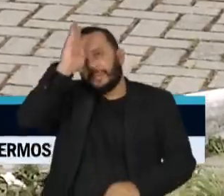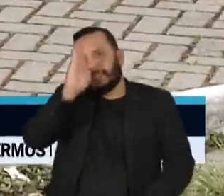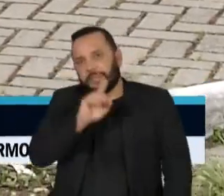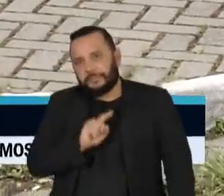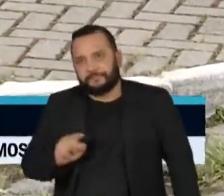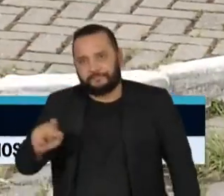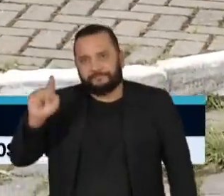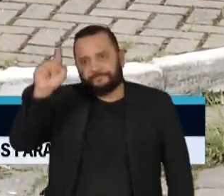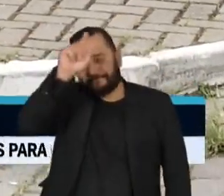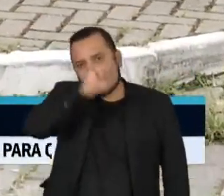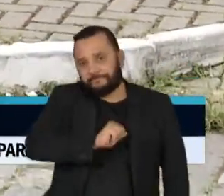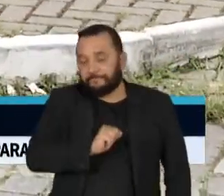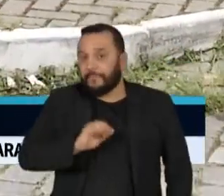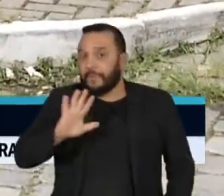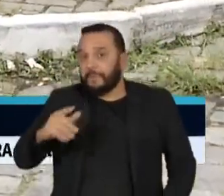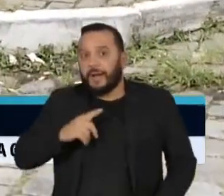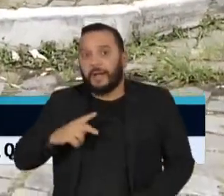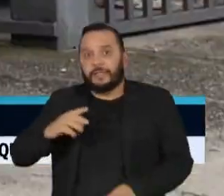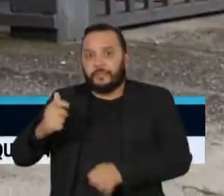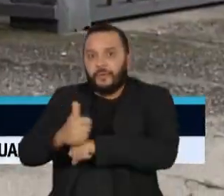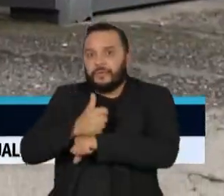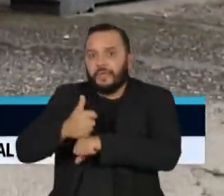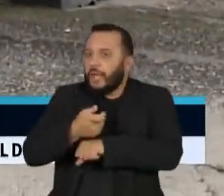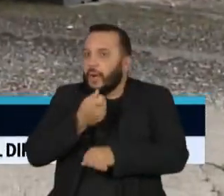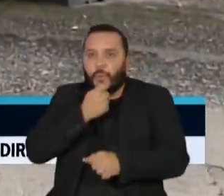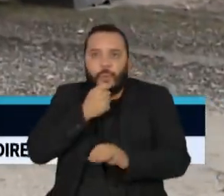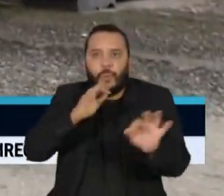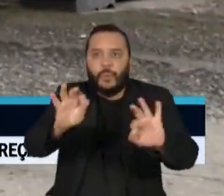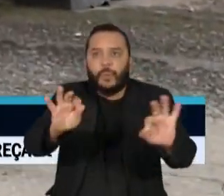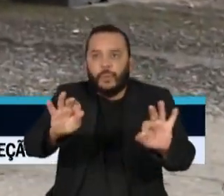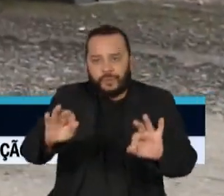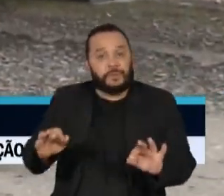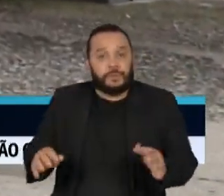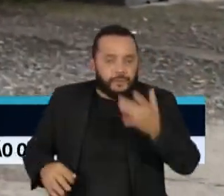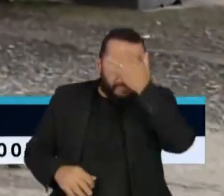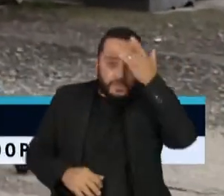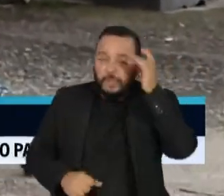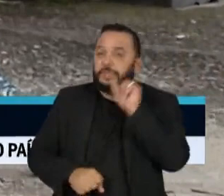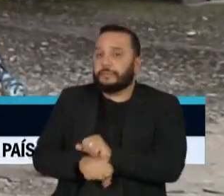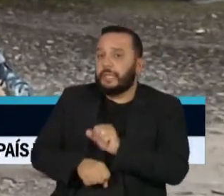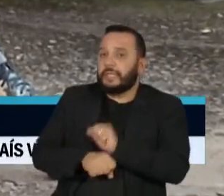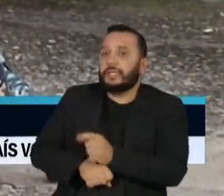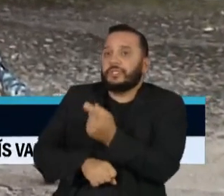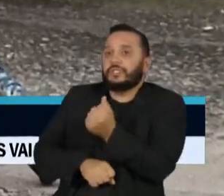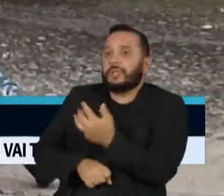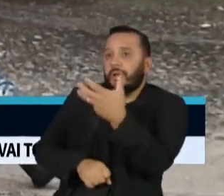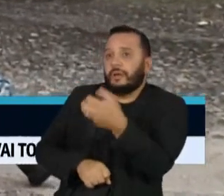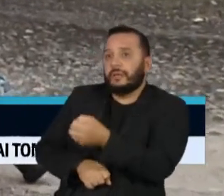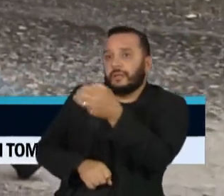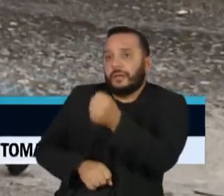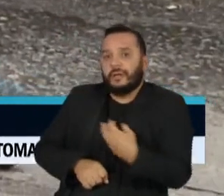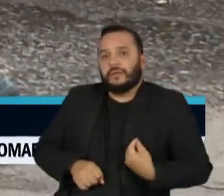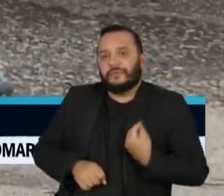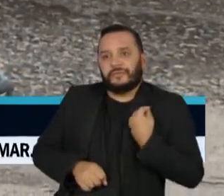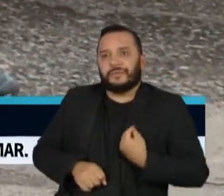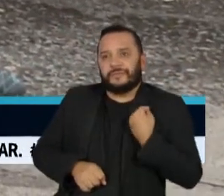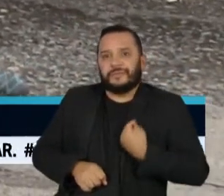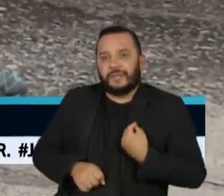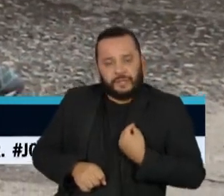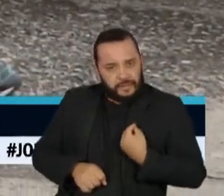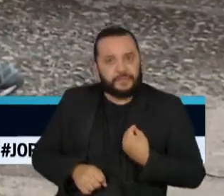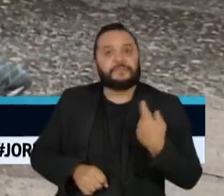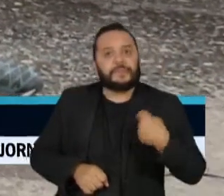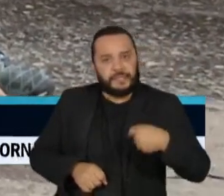Mas enquanto o reforço não chega na ponta, quem depende da liberação de um benefício para sobreviver, terá que